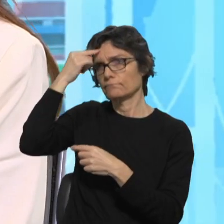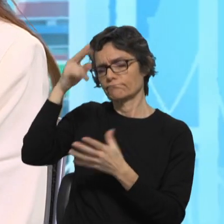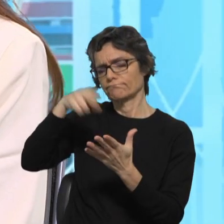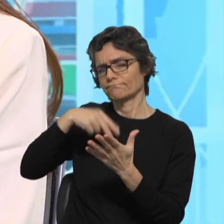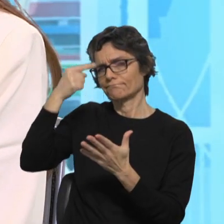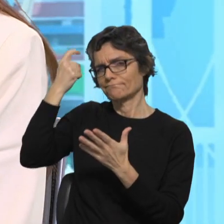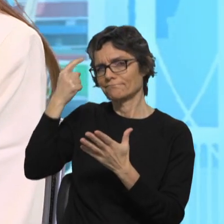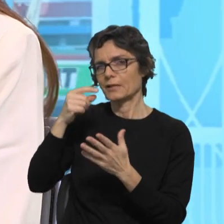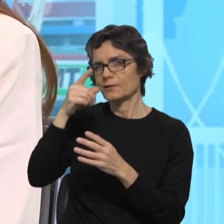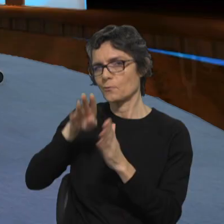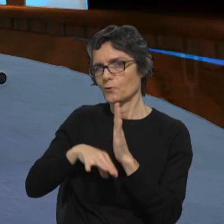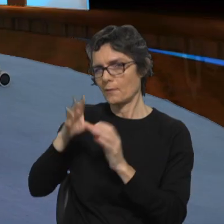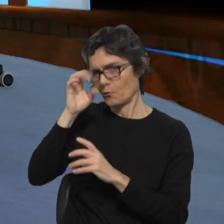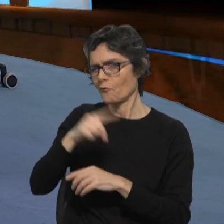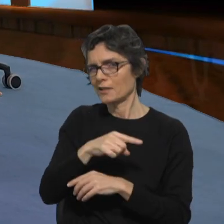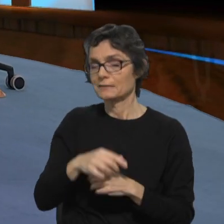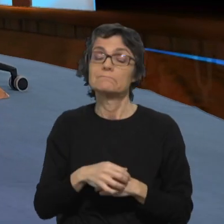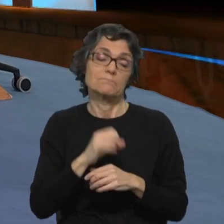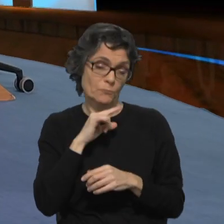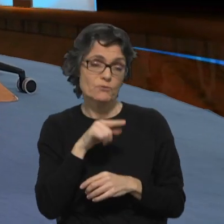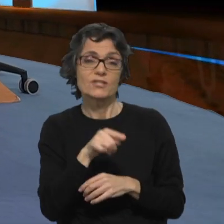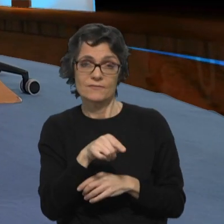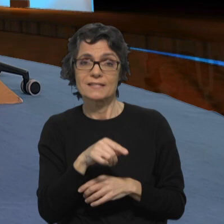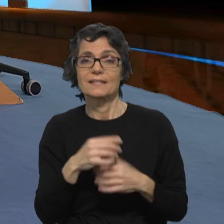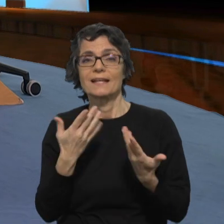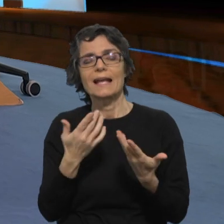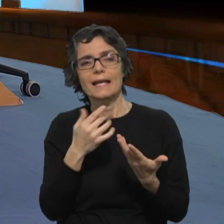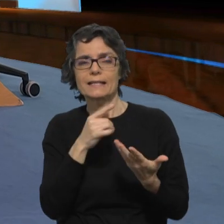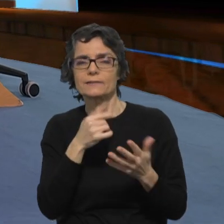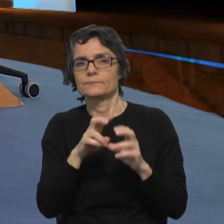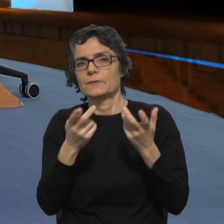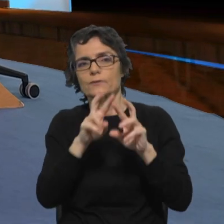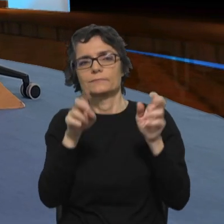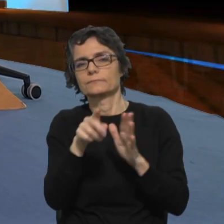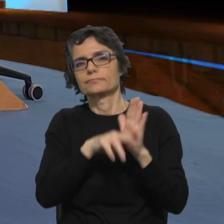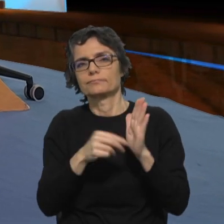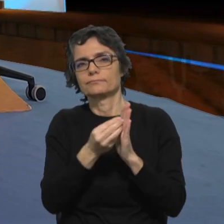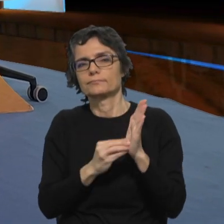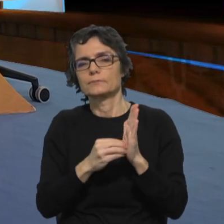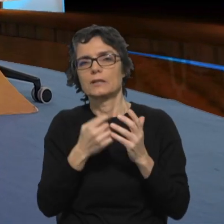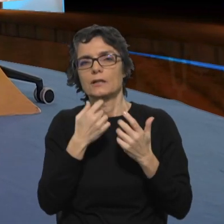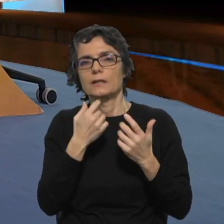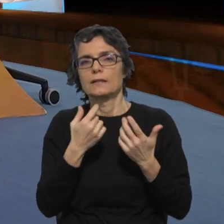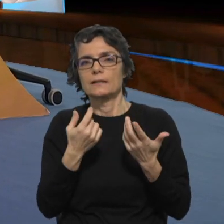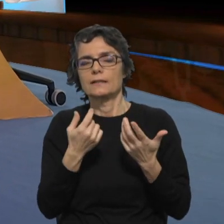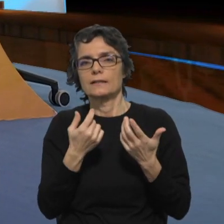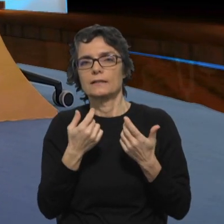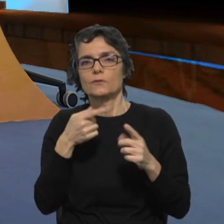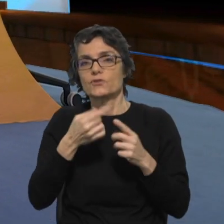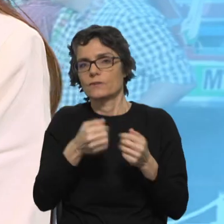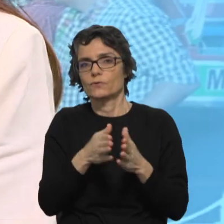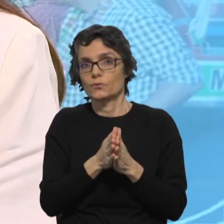mostrar o que desejam os portugueses. Obviamente este manifesto não vai ser construído por todos, que bom que seria se fosse.